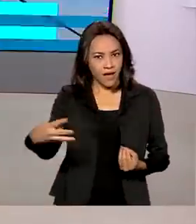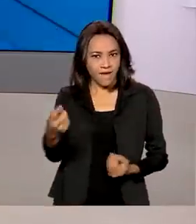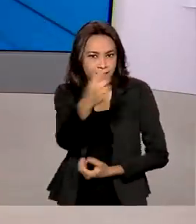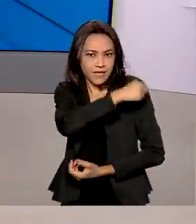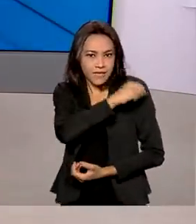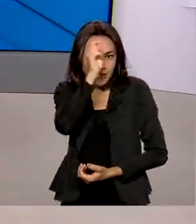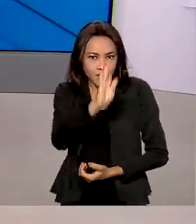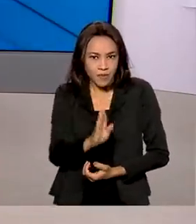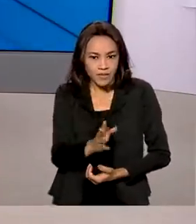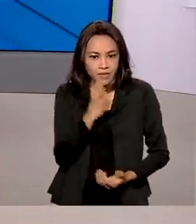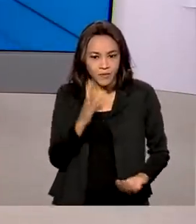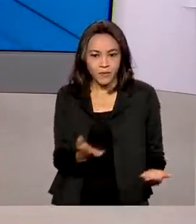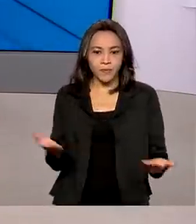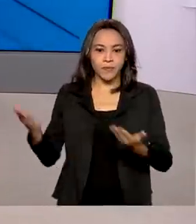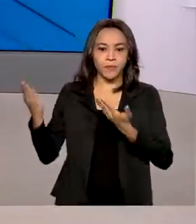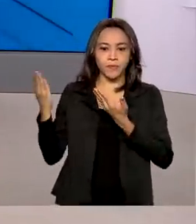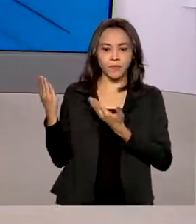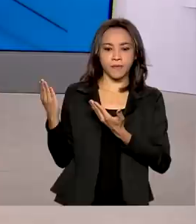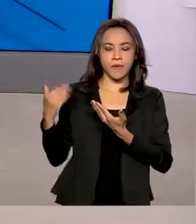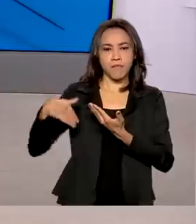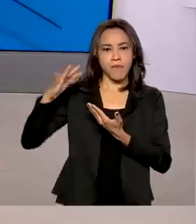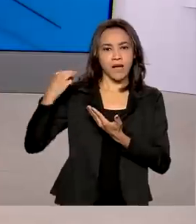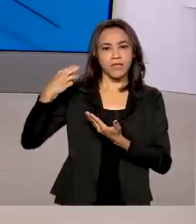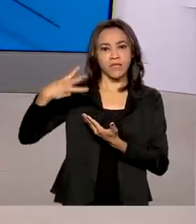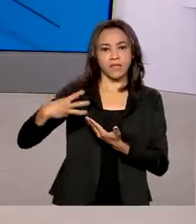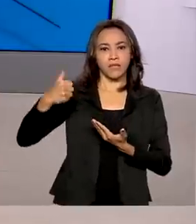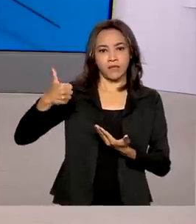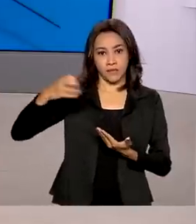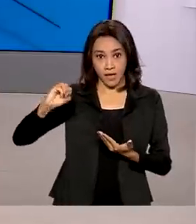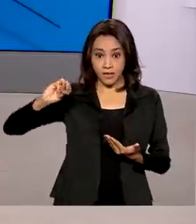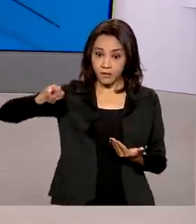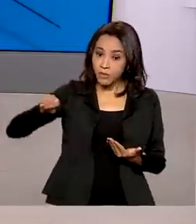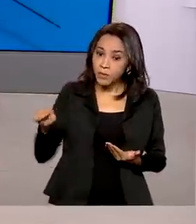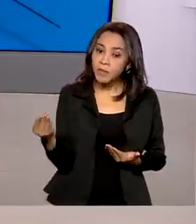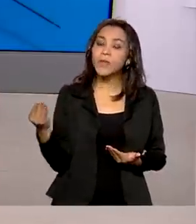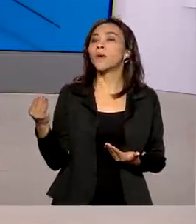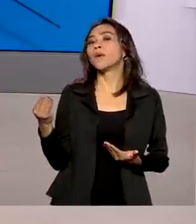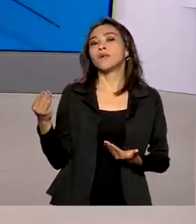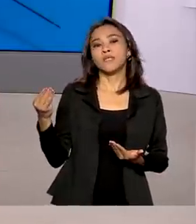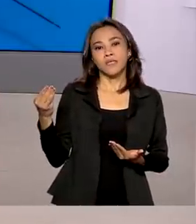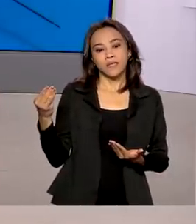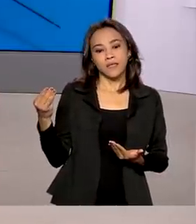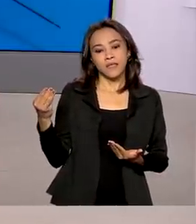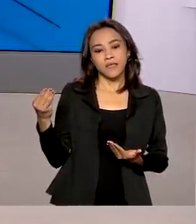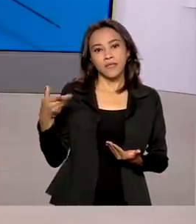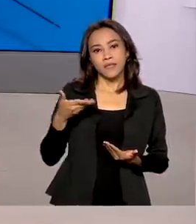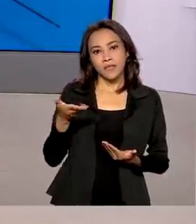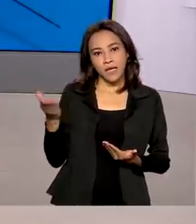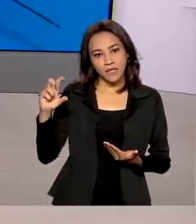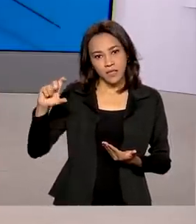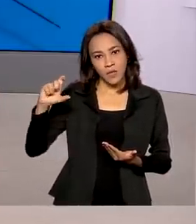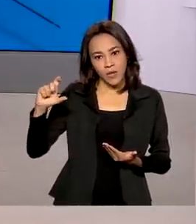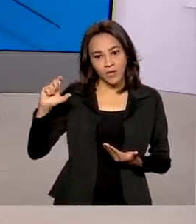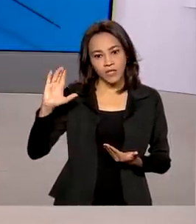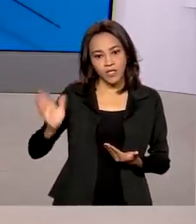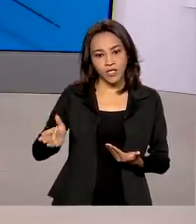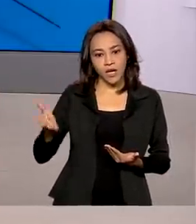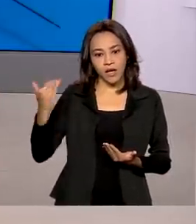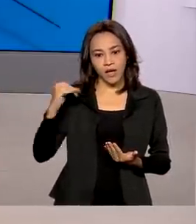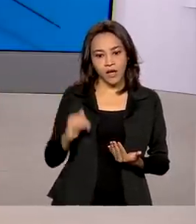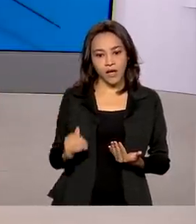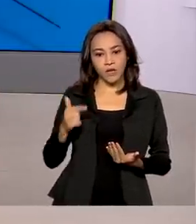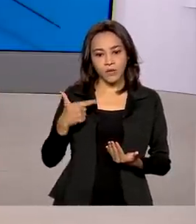Até agora foram distribuídas mais de 310 milhões de doses. Dessas doses aplicadas ficaram aí 260